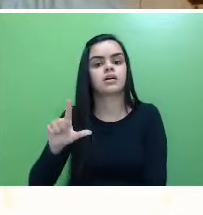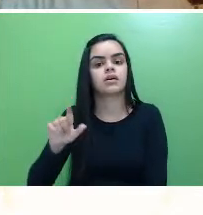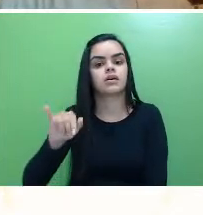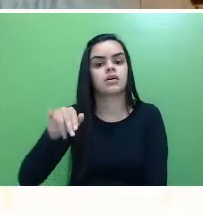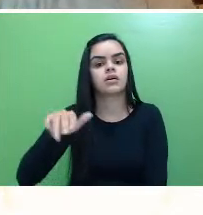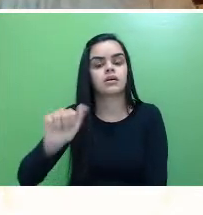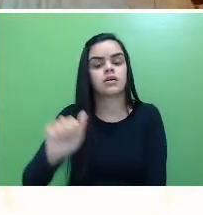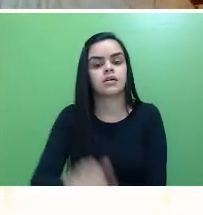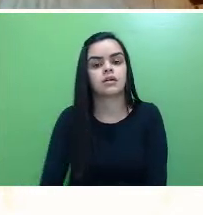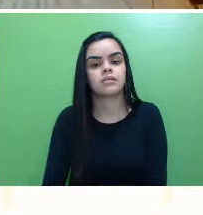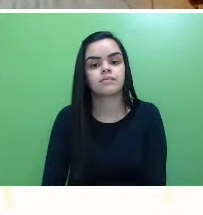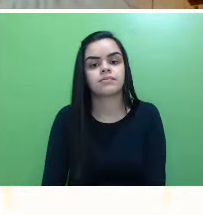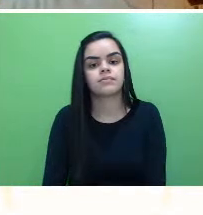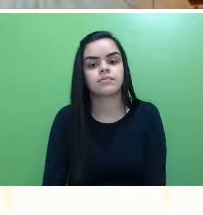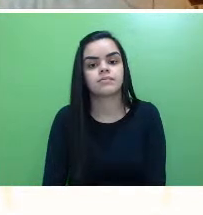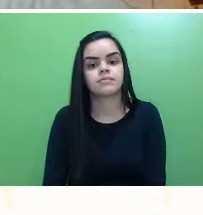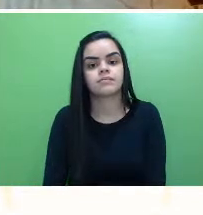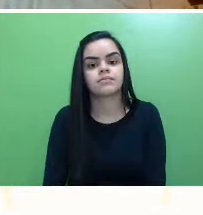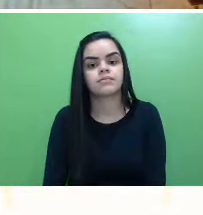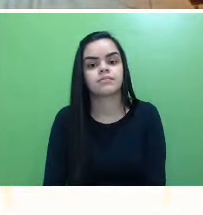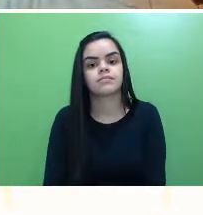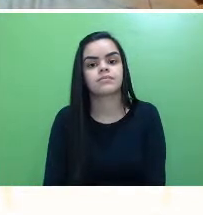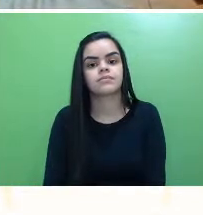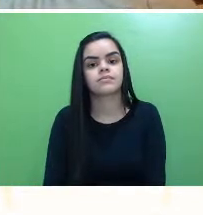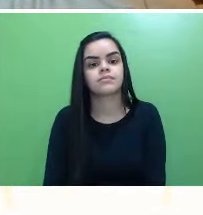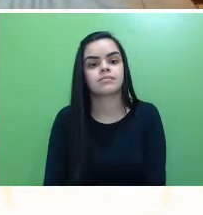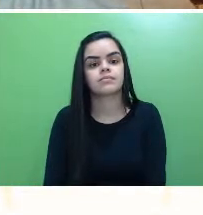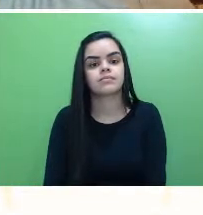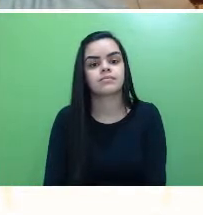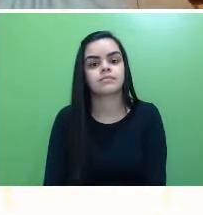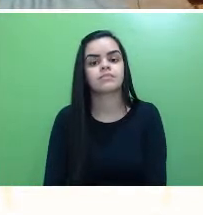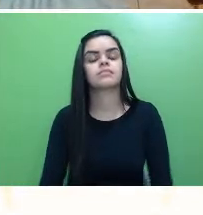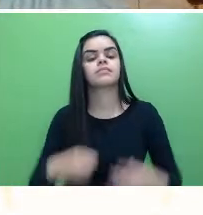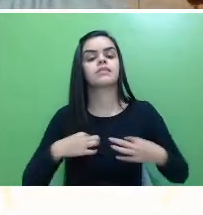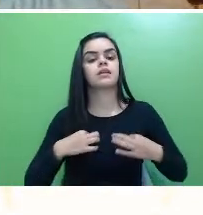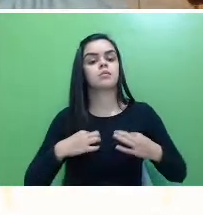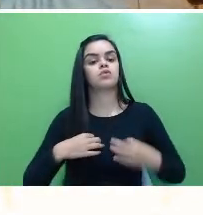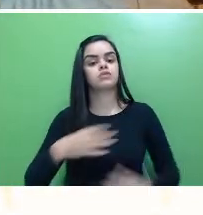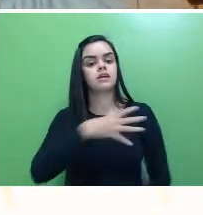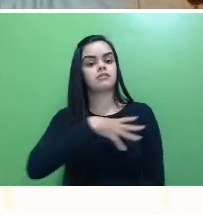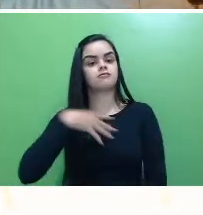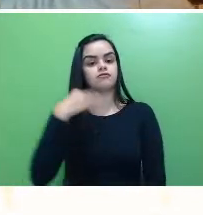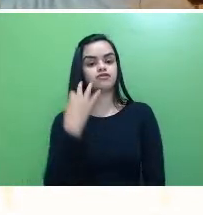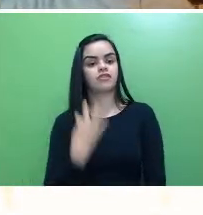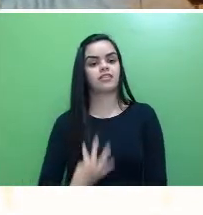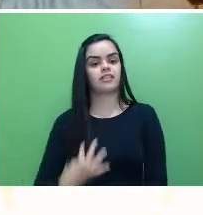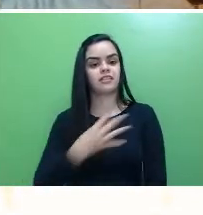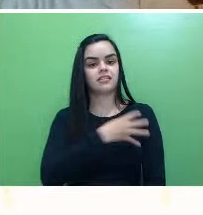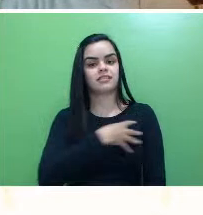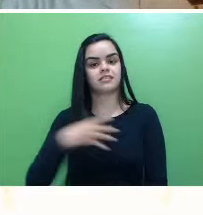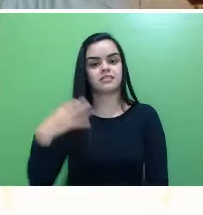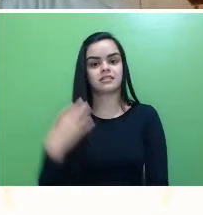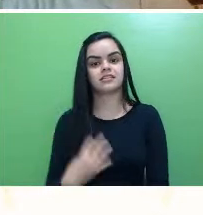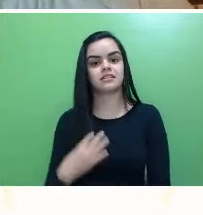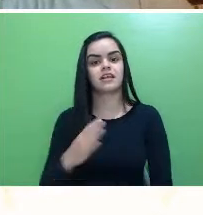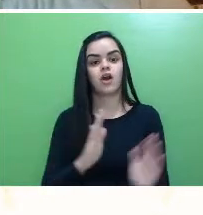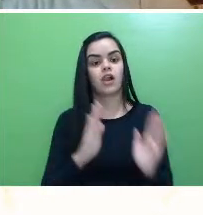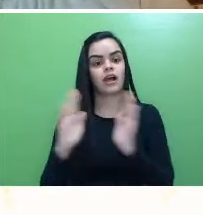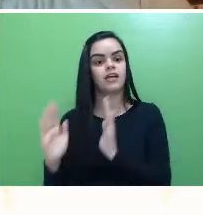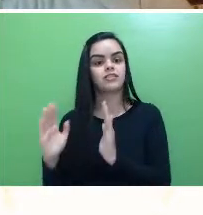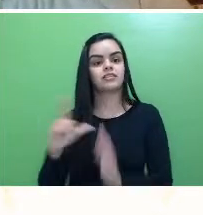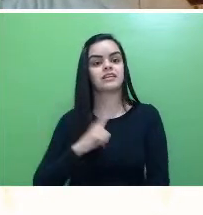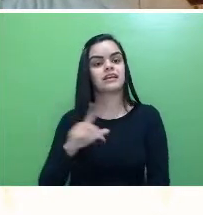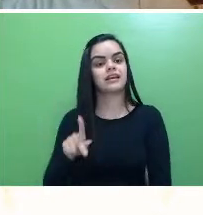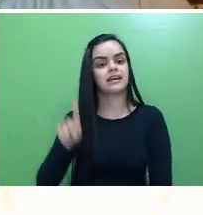Carolina de blusa xadrez. Ao lado dela está a Kelly, foi também uma das